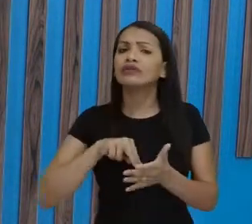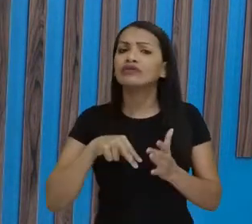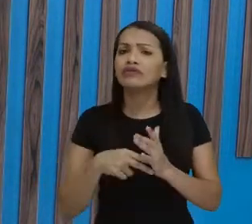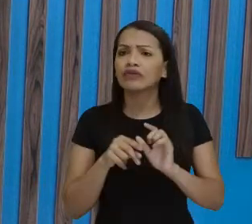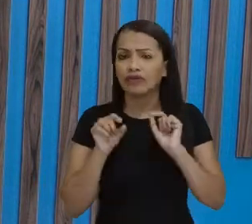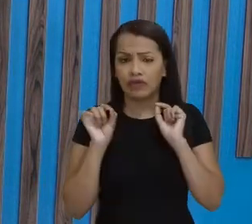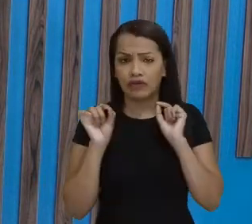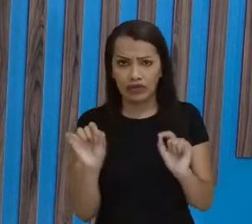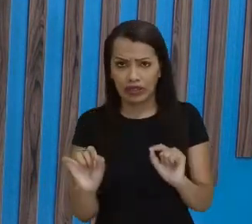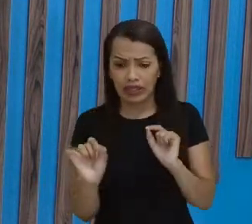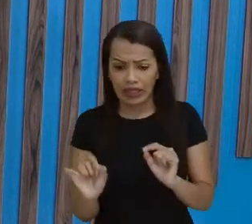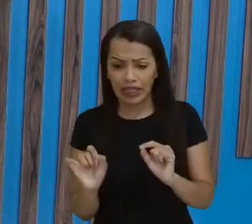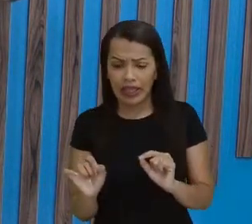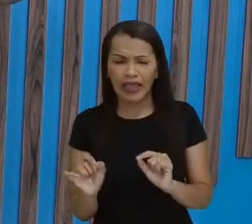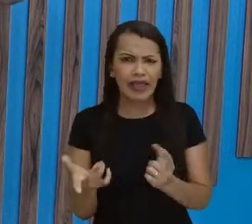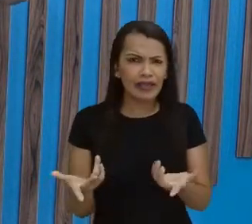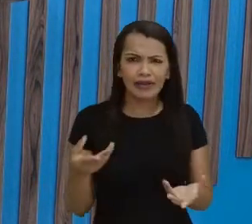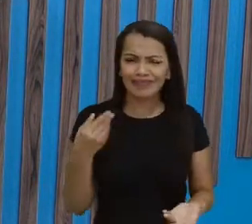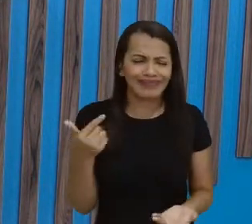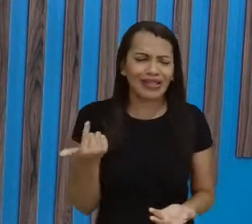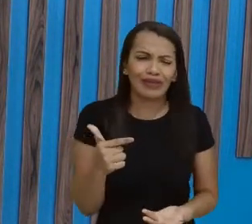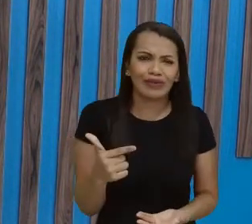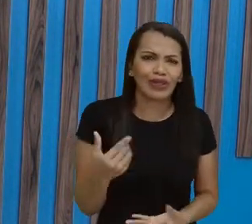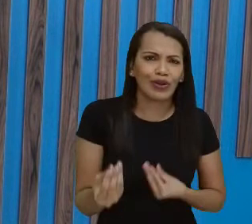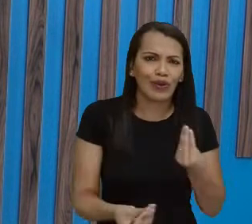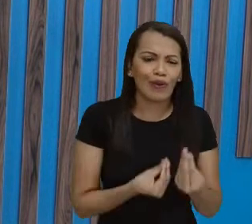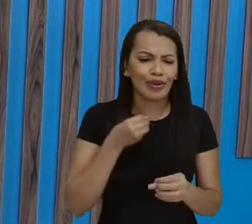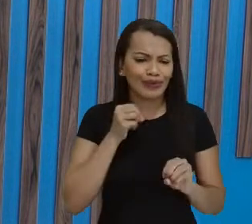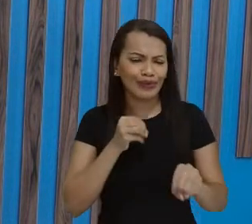ele criticava essa forma de educação,